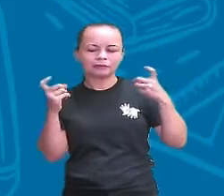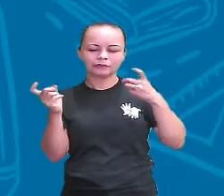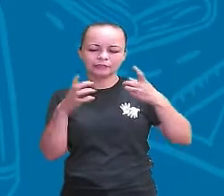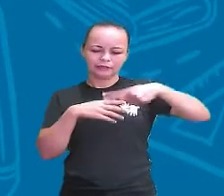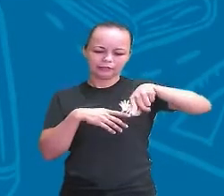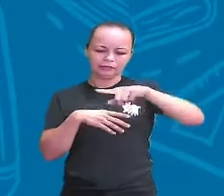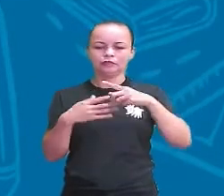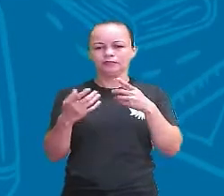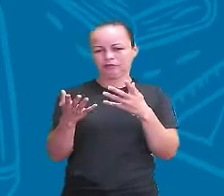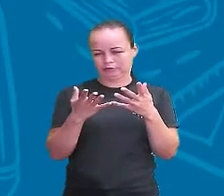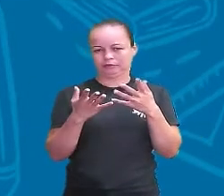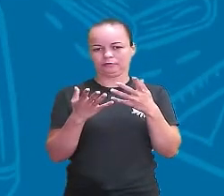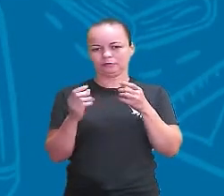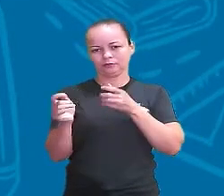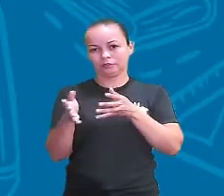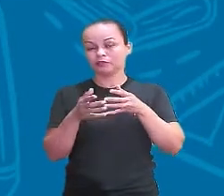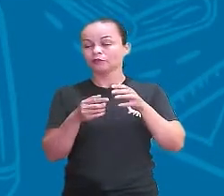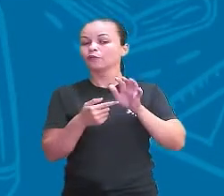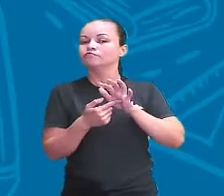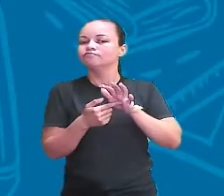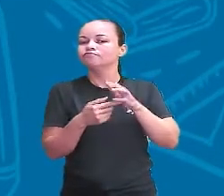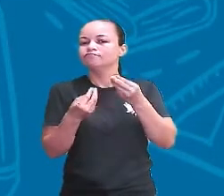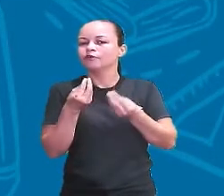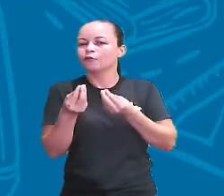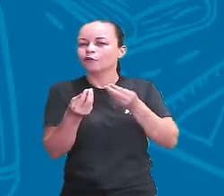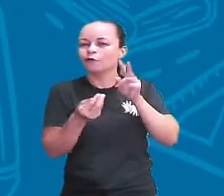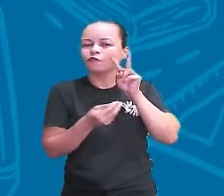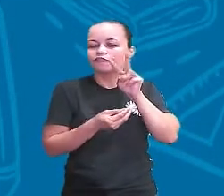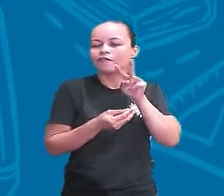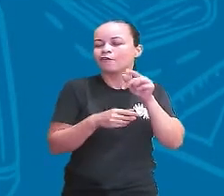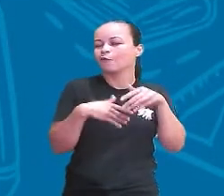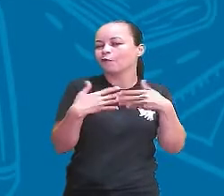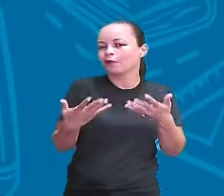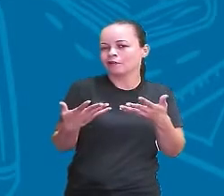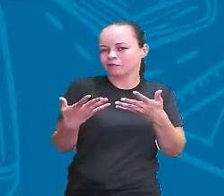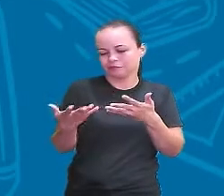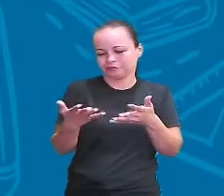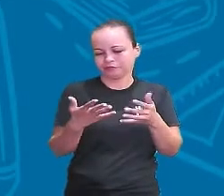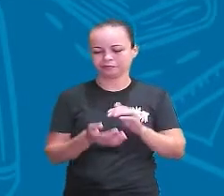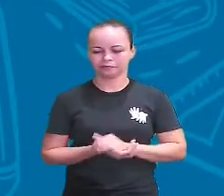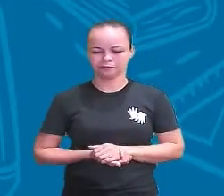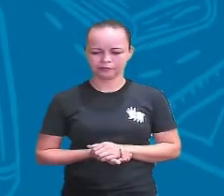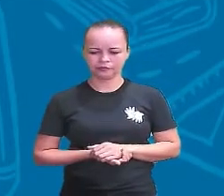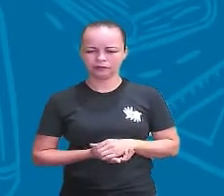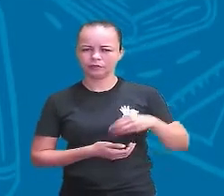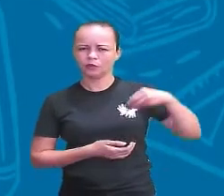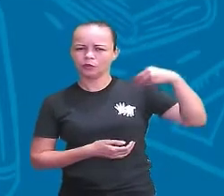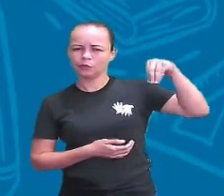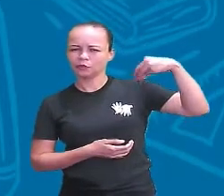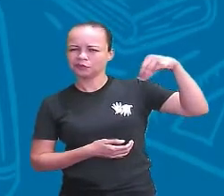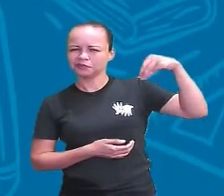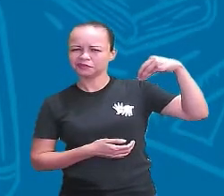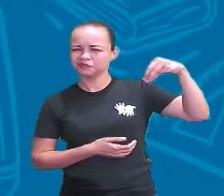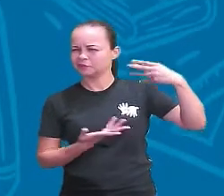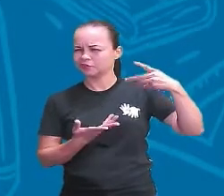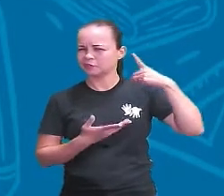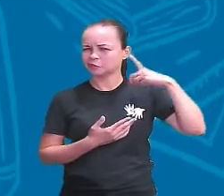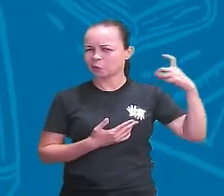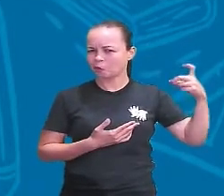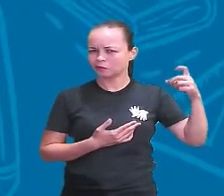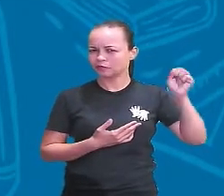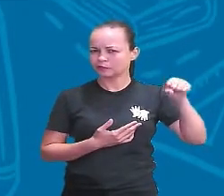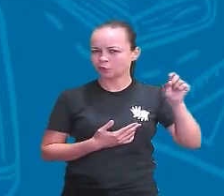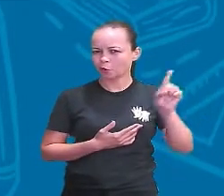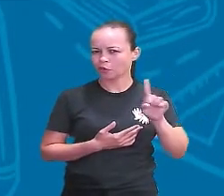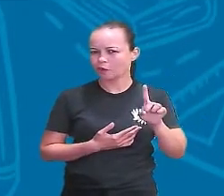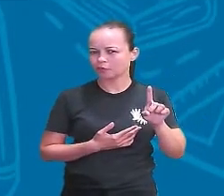nossos com nossos ouvidos o a gente consegue ver aí qual elemento o sino vocês acham que o sino emite som? Sim ou não?